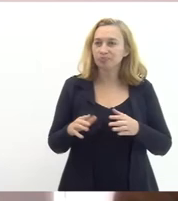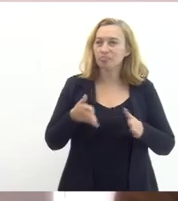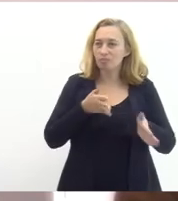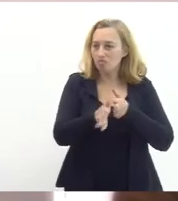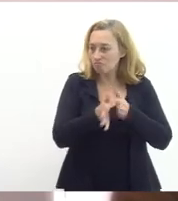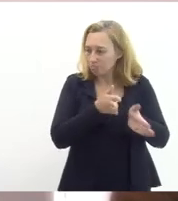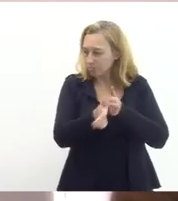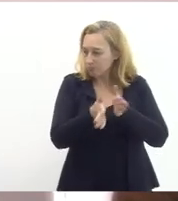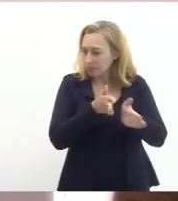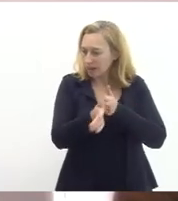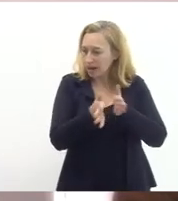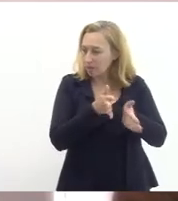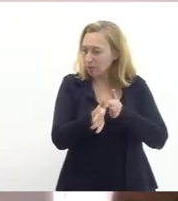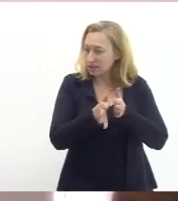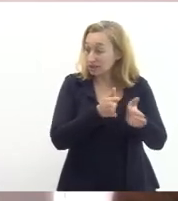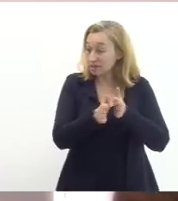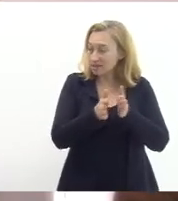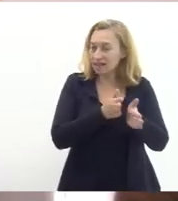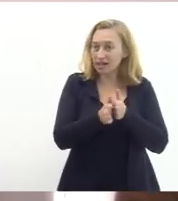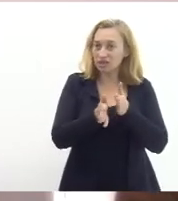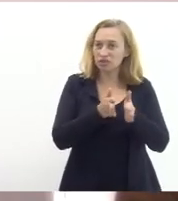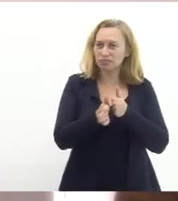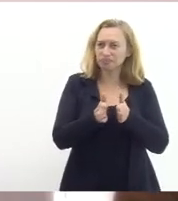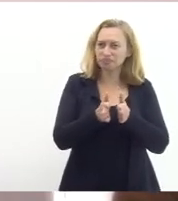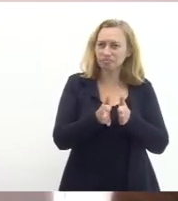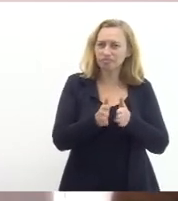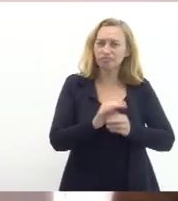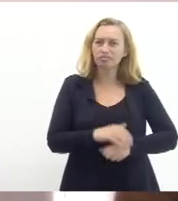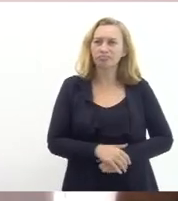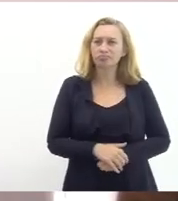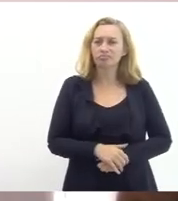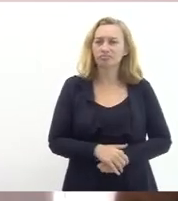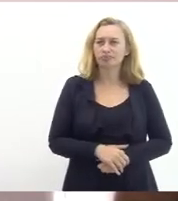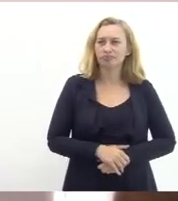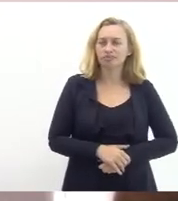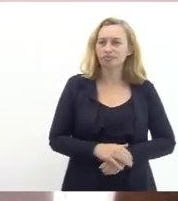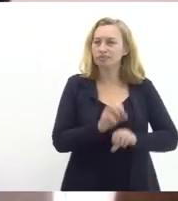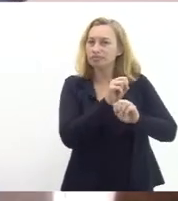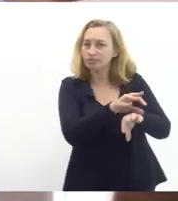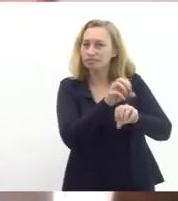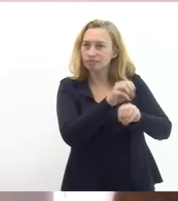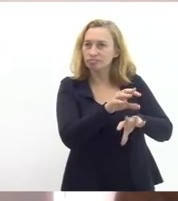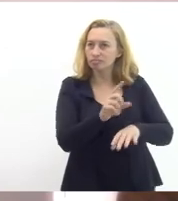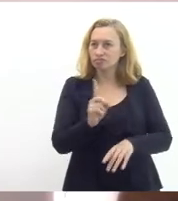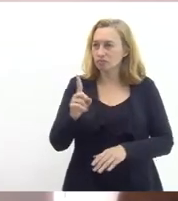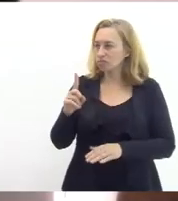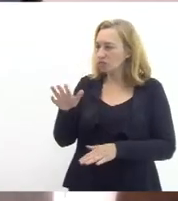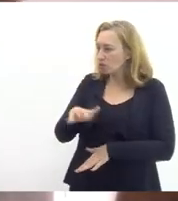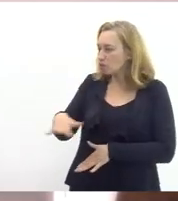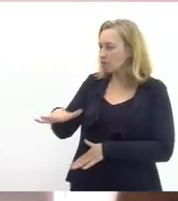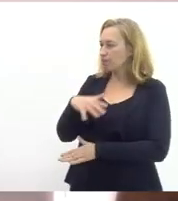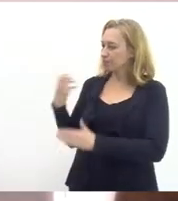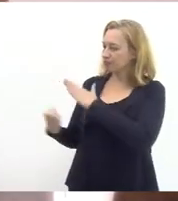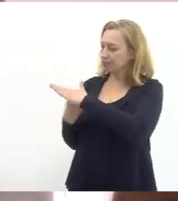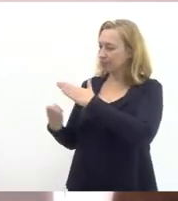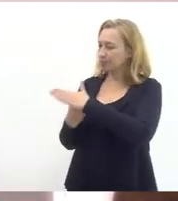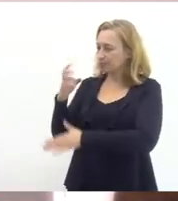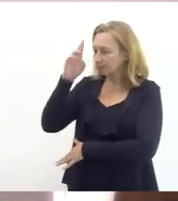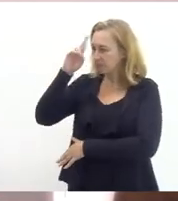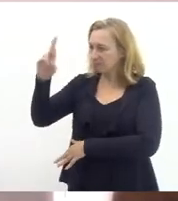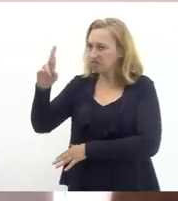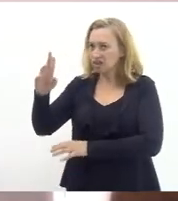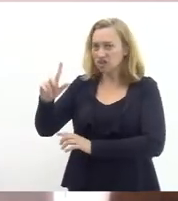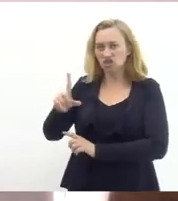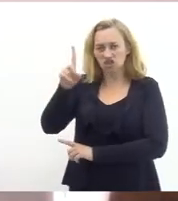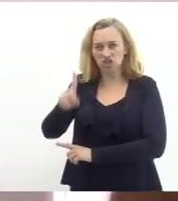aos direitos fundamentais da população é a prestação dos serviços públicos não é um ambiente empresarial não é um mundo empresarial que garante direitos quem